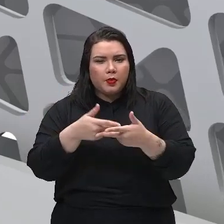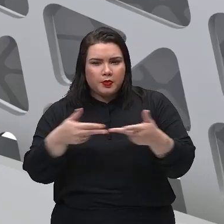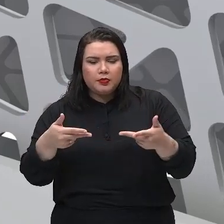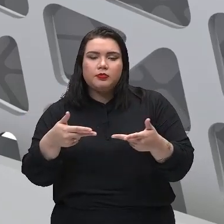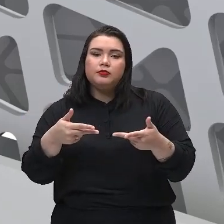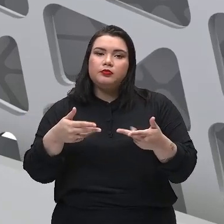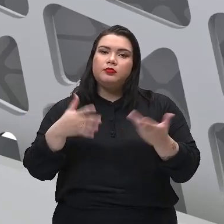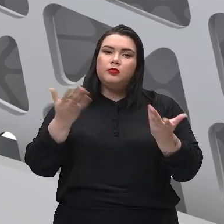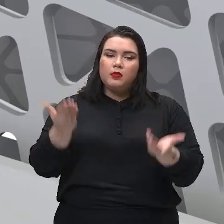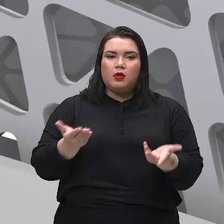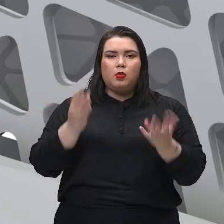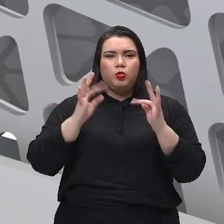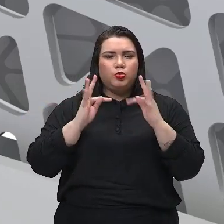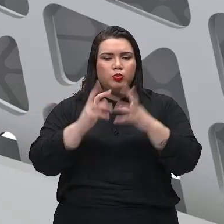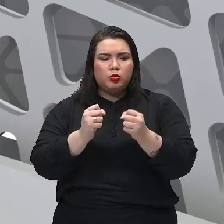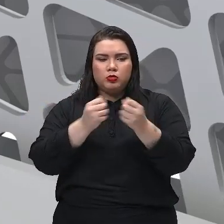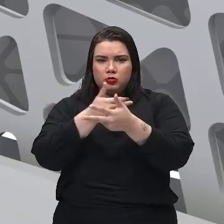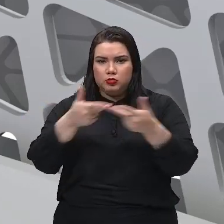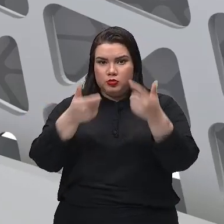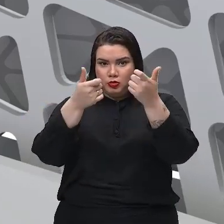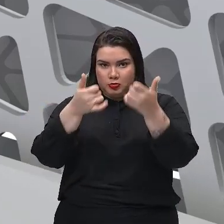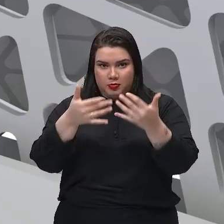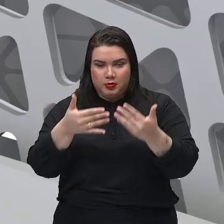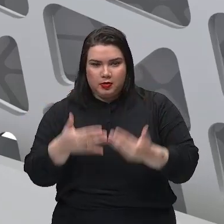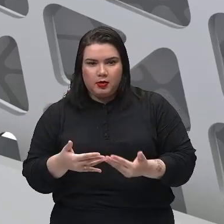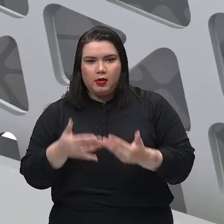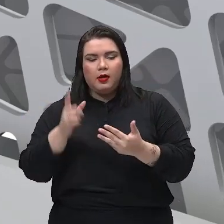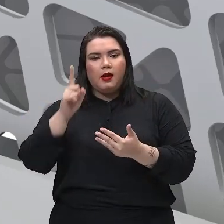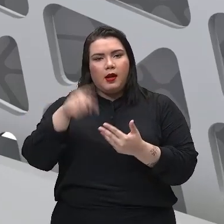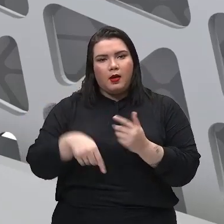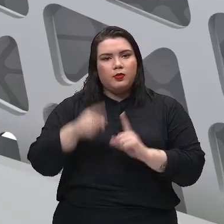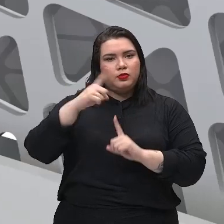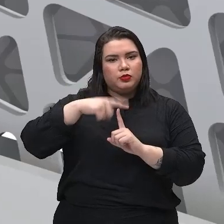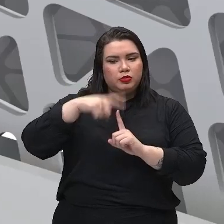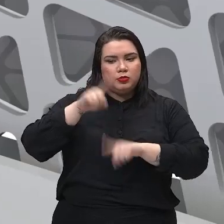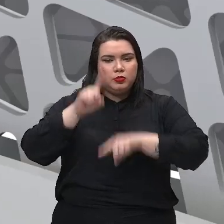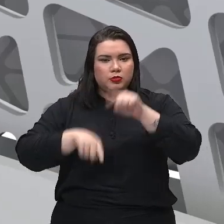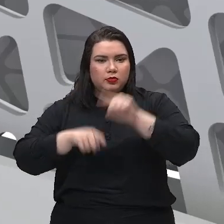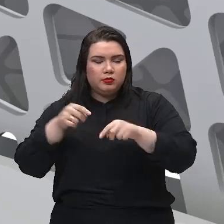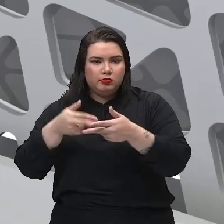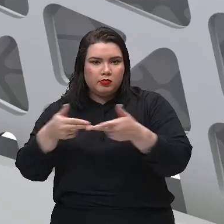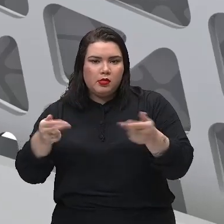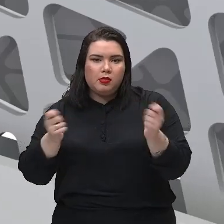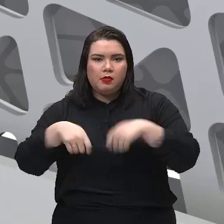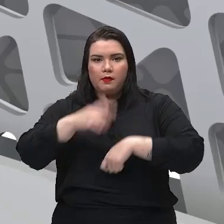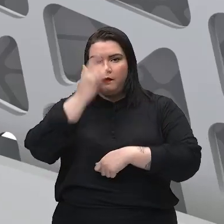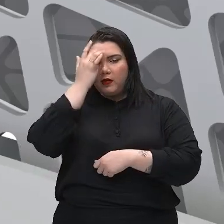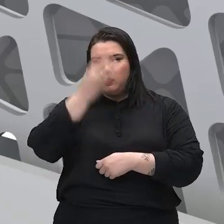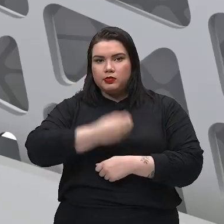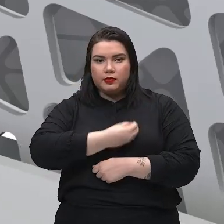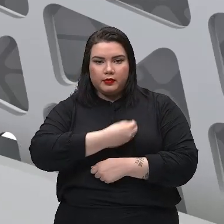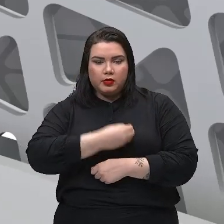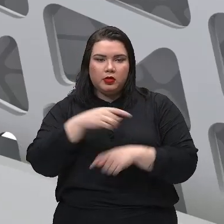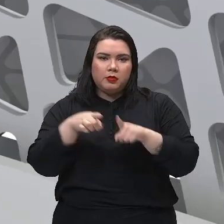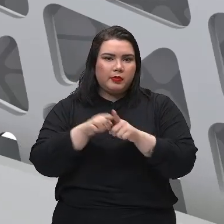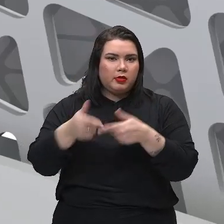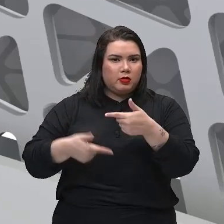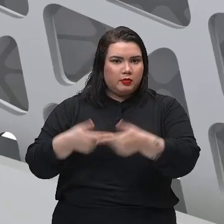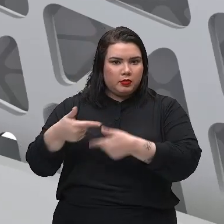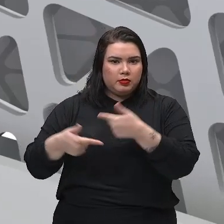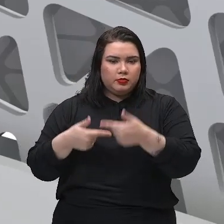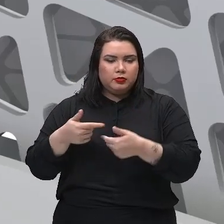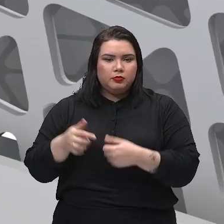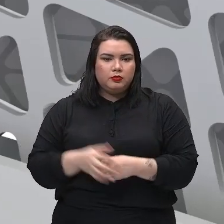tipos de máquinas simples e facilitam o nosso trabalho, tá? Então, também tem